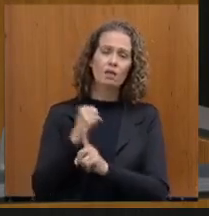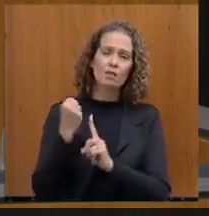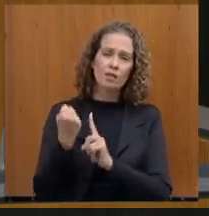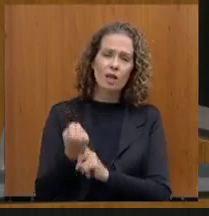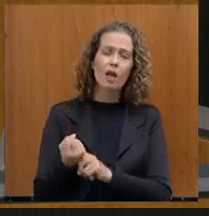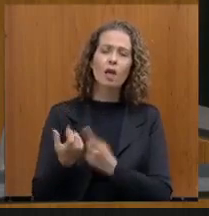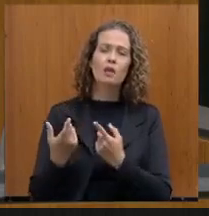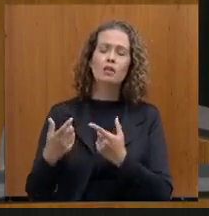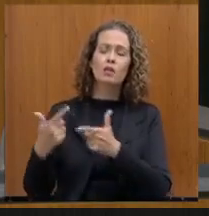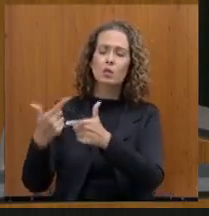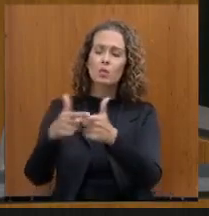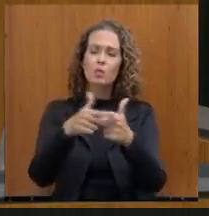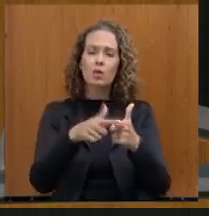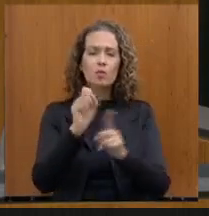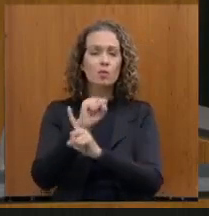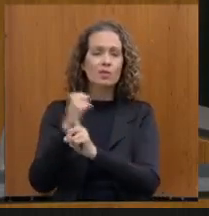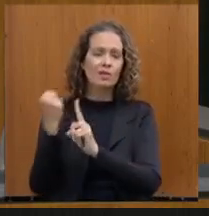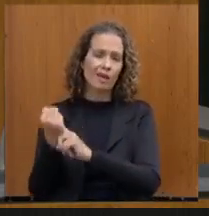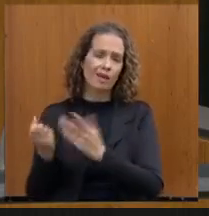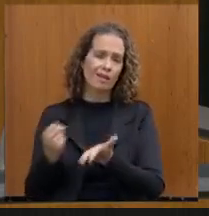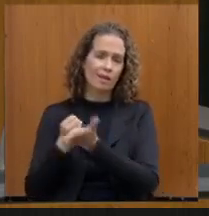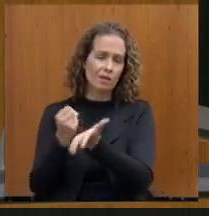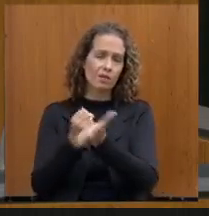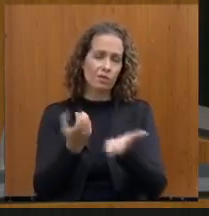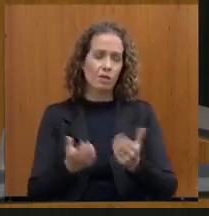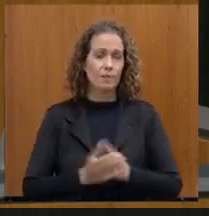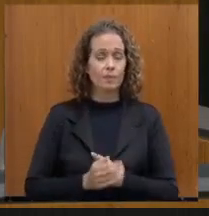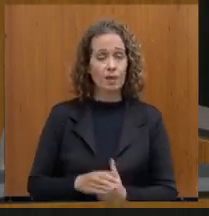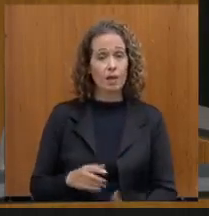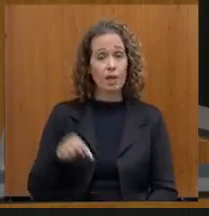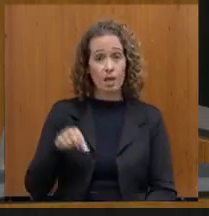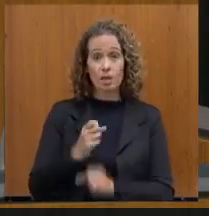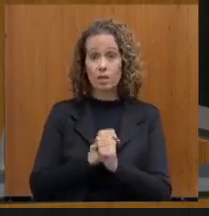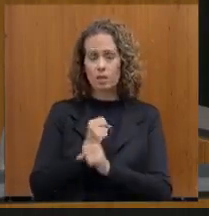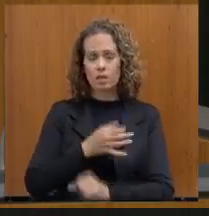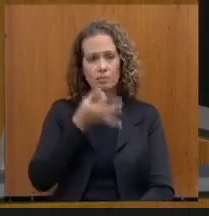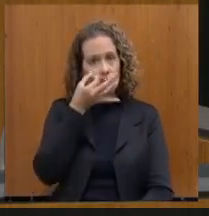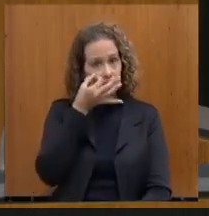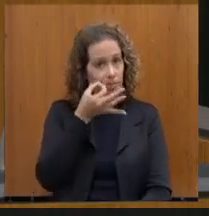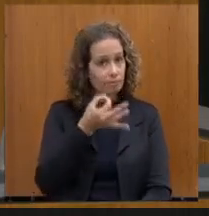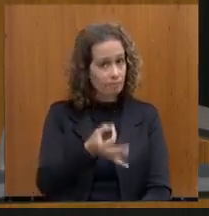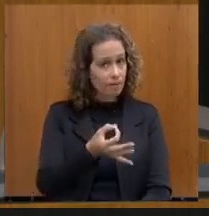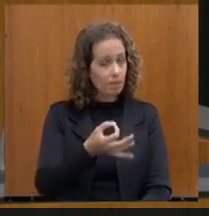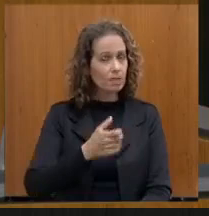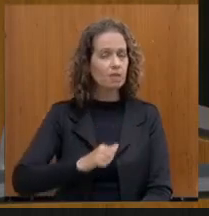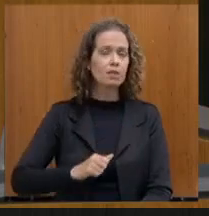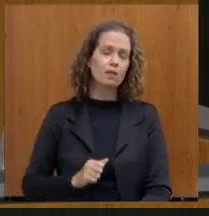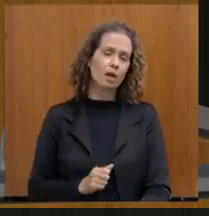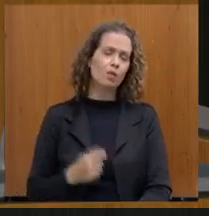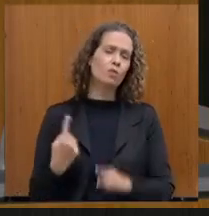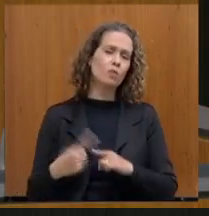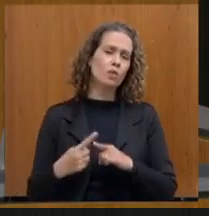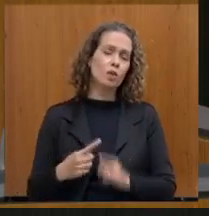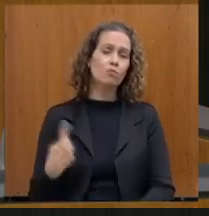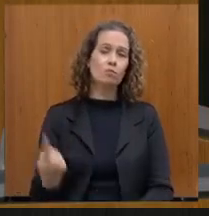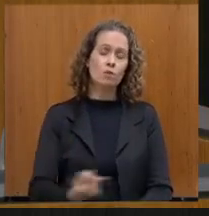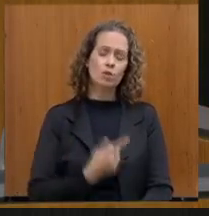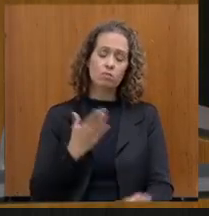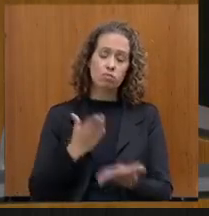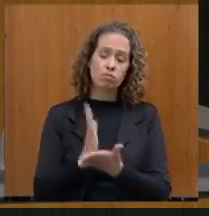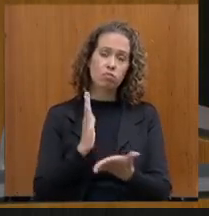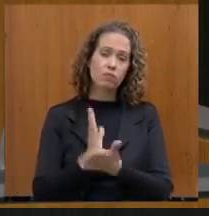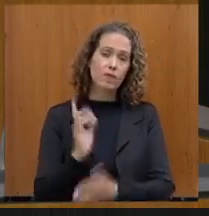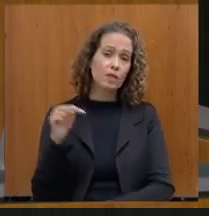ficar mais atento esse ano, porque a gente propõe alterações ao orçamento e a gente só consegue aprová-las aqui